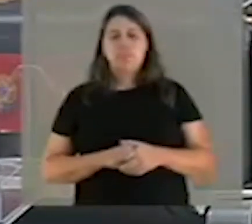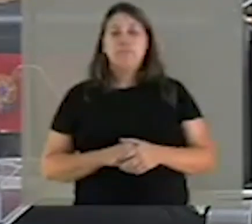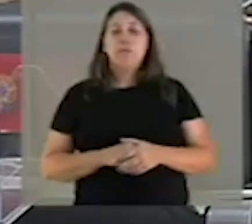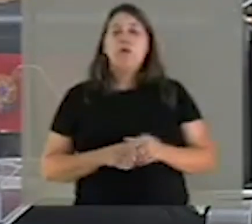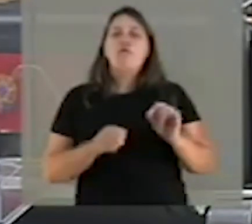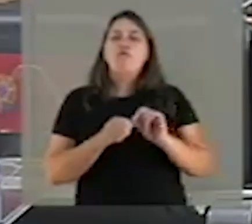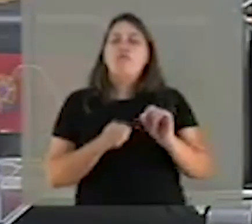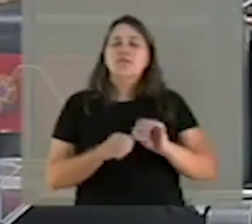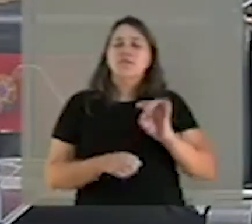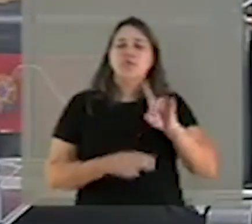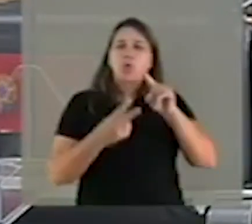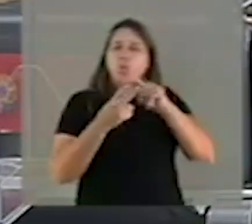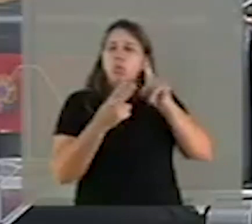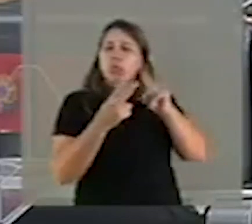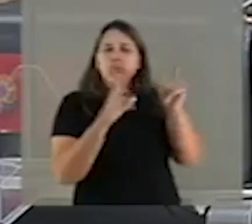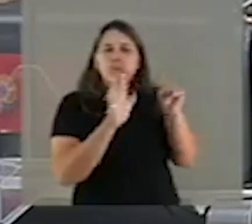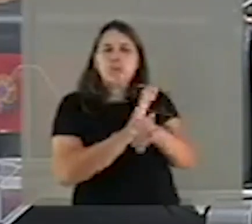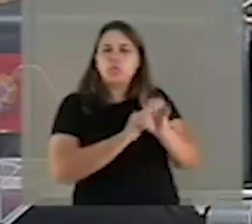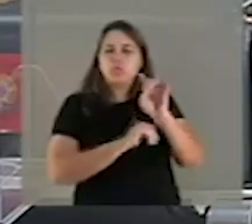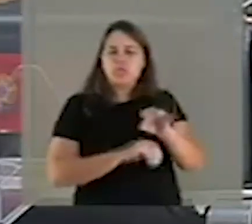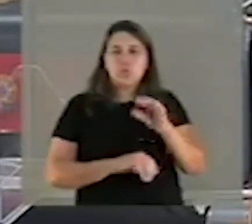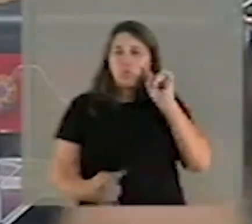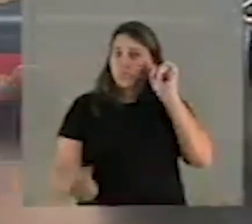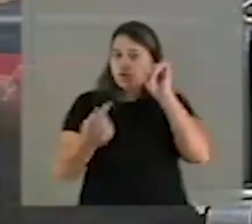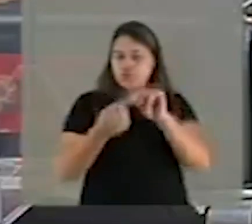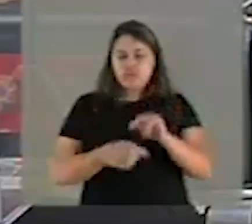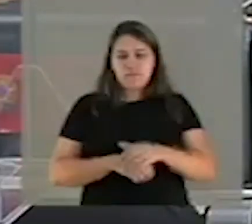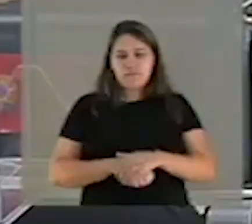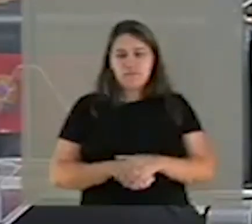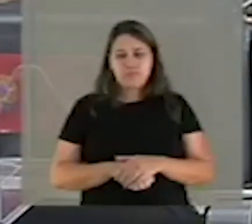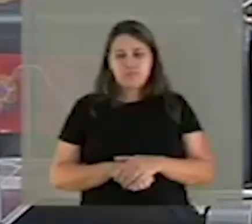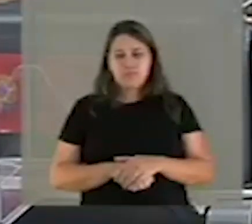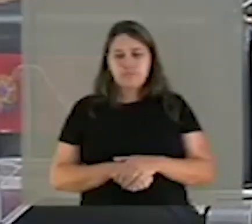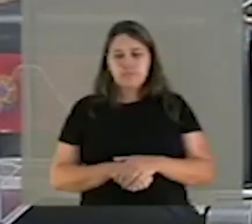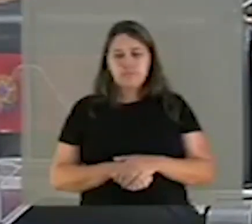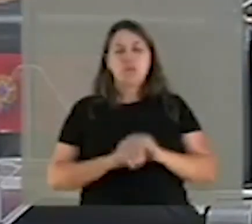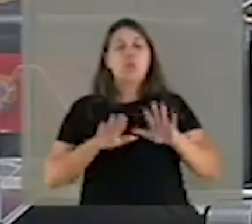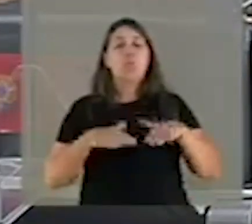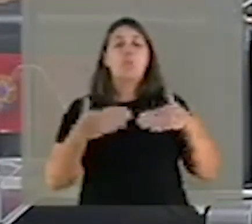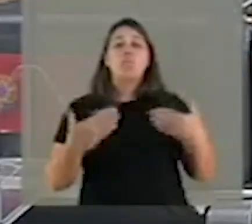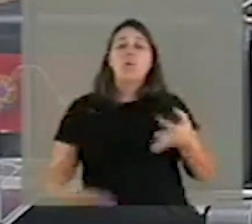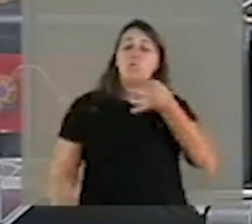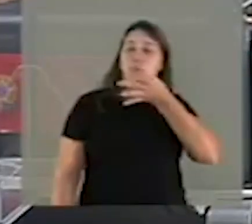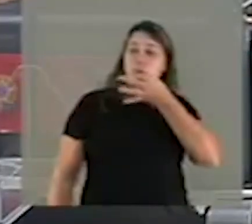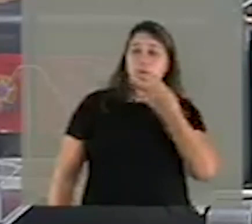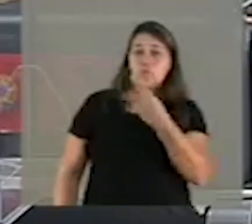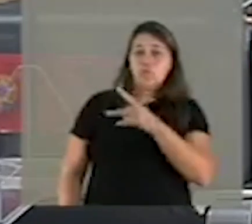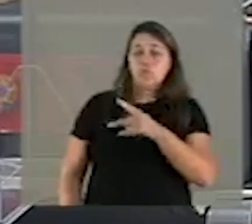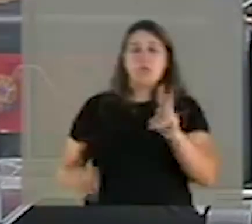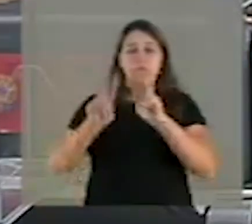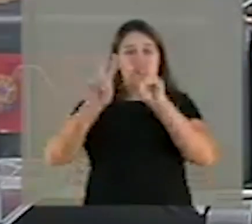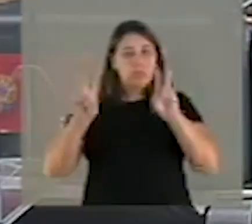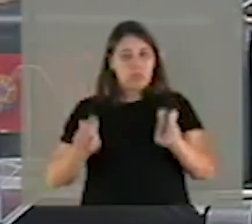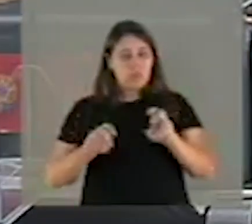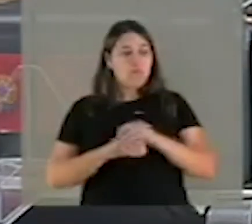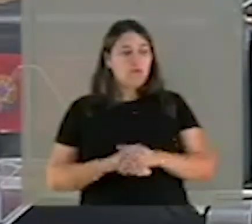farei apenas dois questionamentos muito objetivos. Qual a opinião de vossa senhoria sobre a